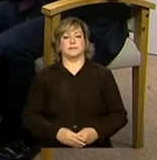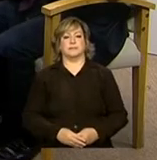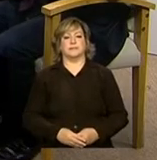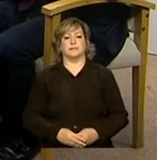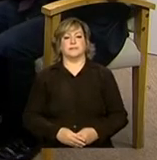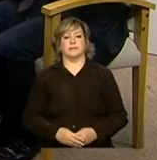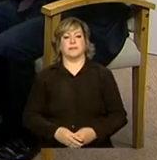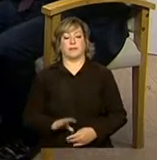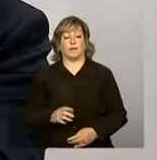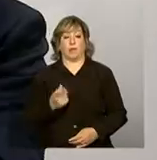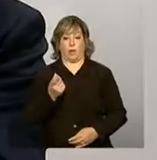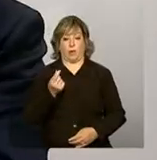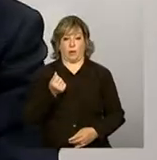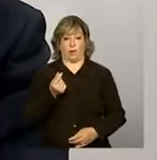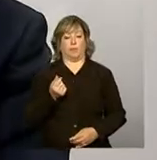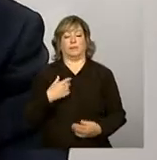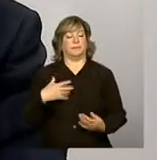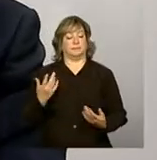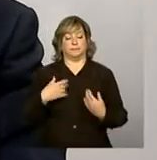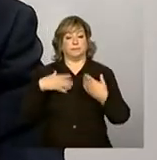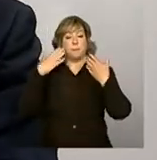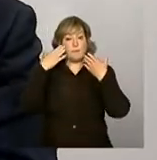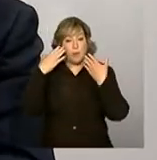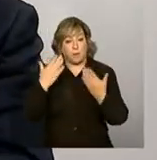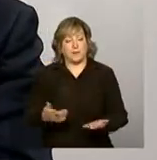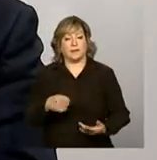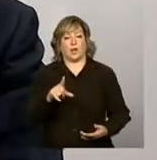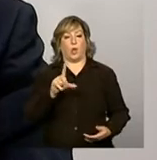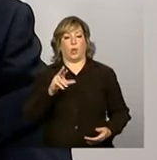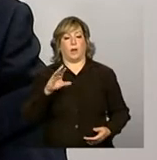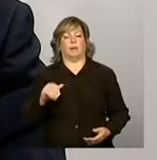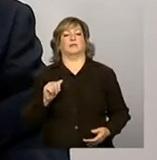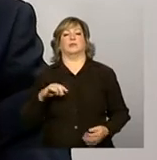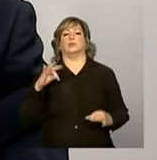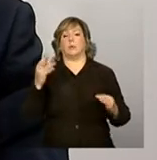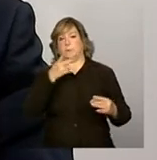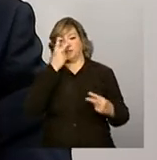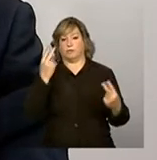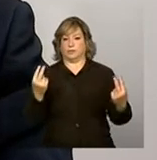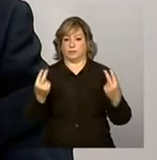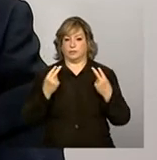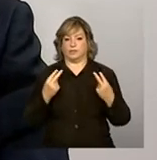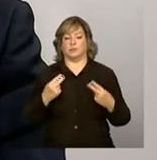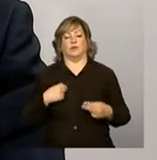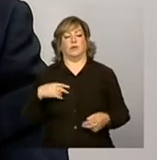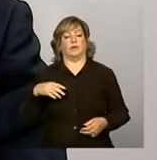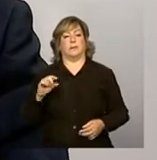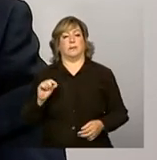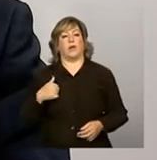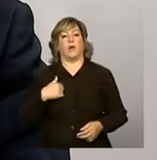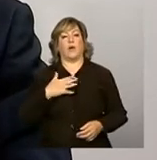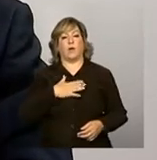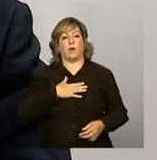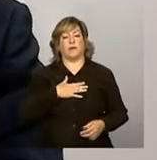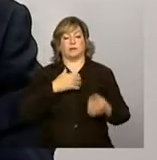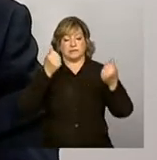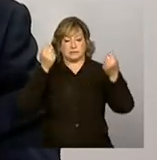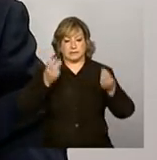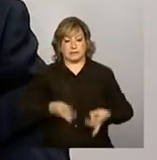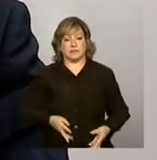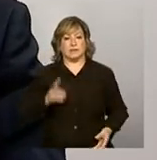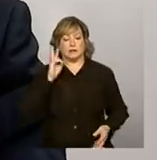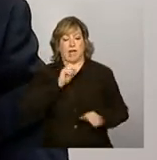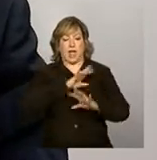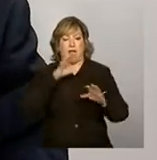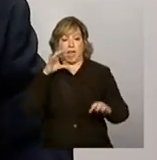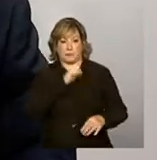Os recursos, gostaria... Muito obrigado, Lúcia, pela oportunidade. Obrigado a todos que nos escutaram. Eu queria só deixar claro para vocês algumas coisas de maneira bastante